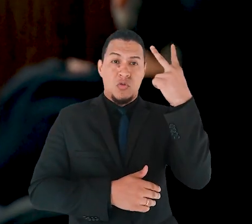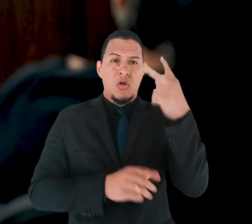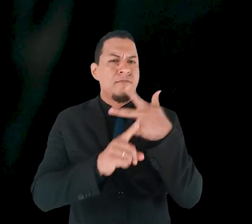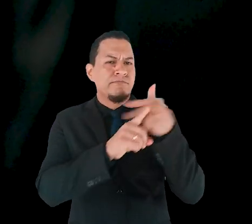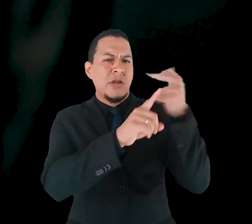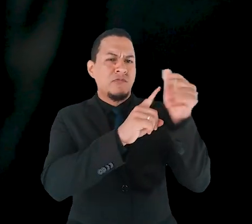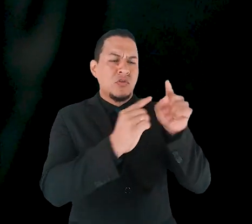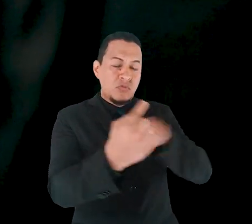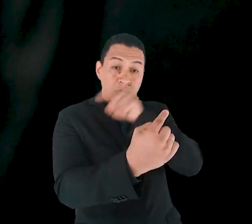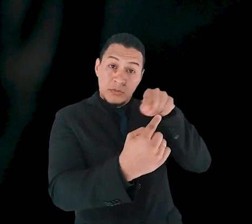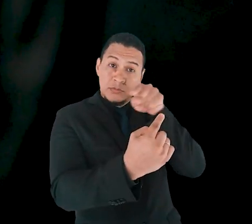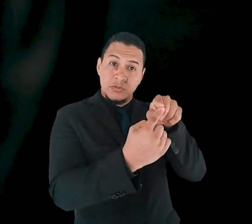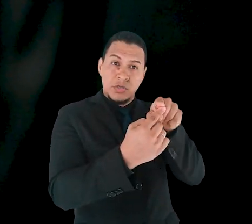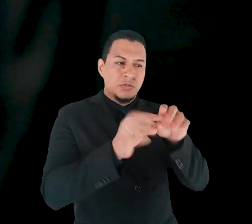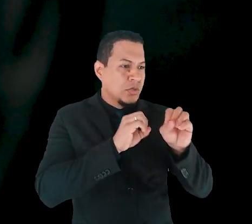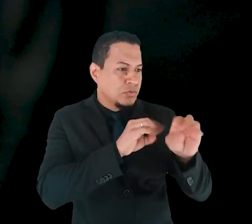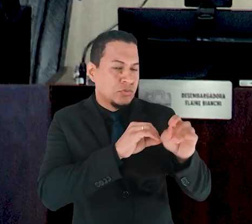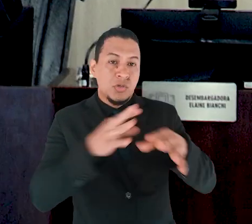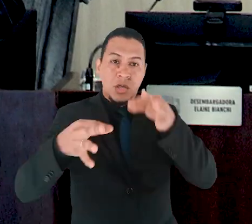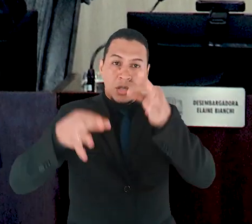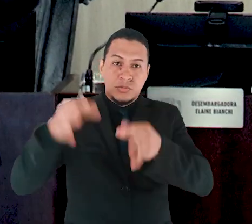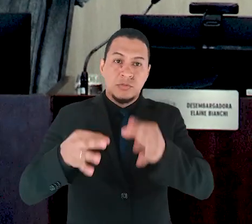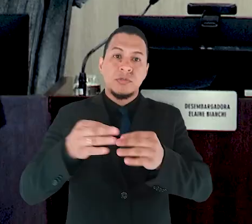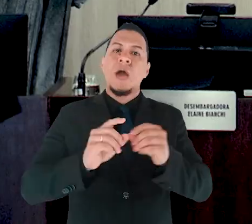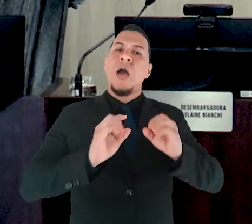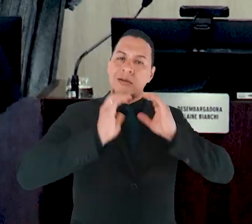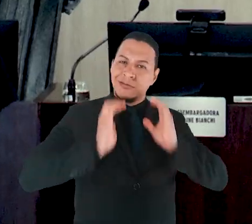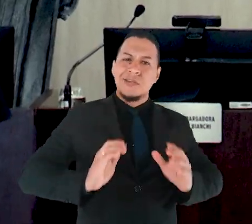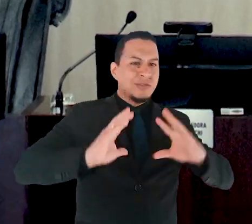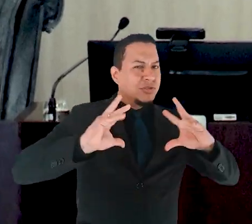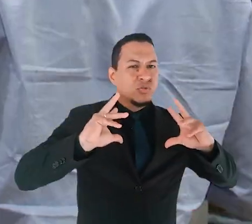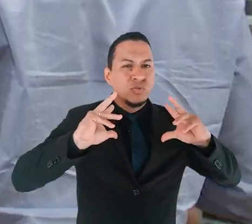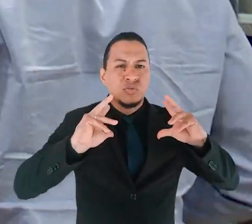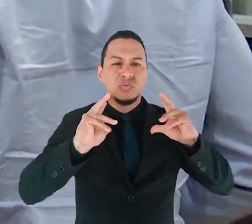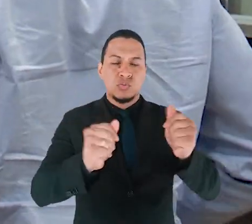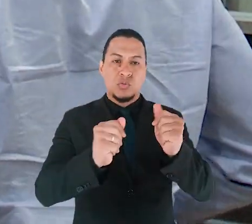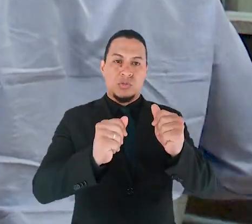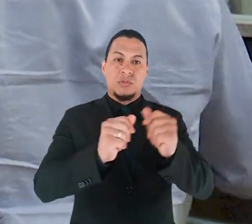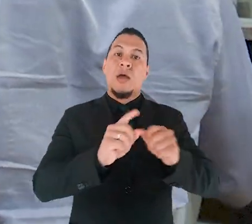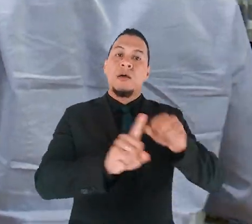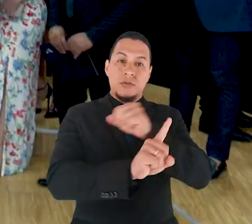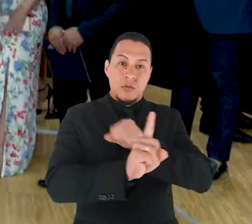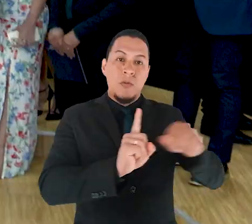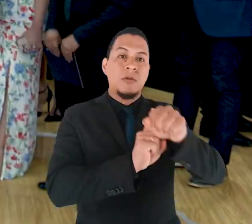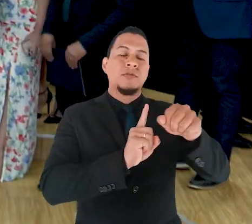justiça, educação e cidadania de toda a sociedade roraimense.